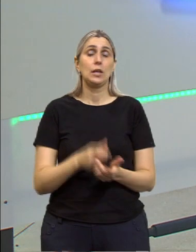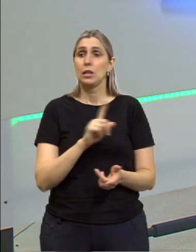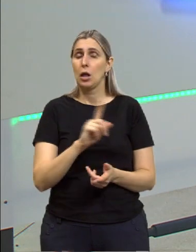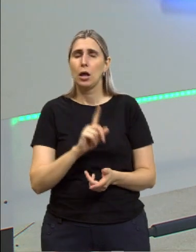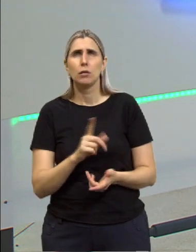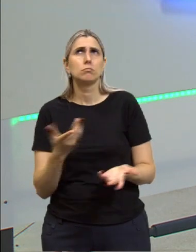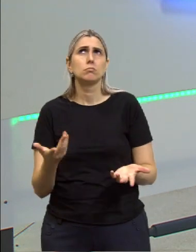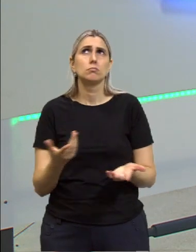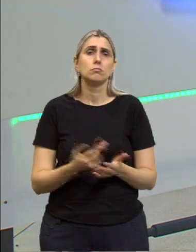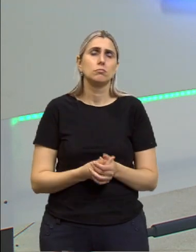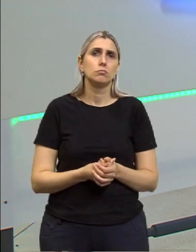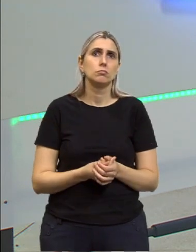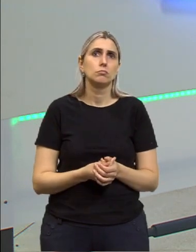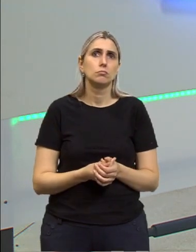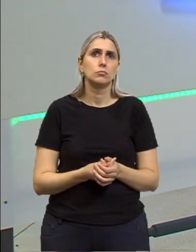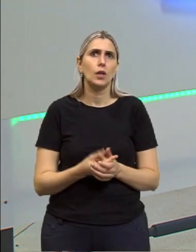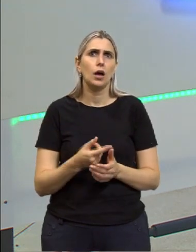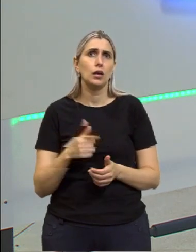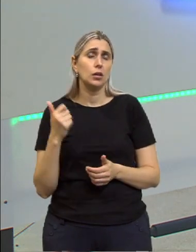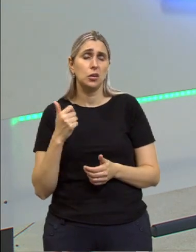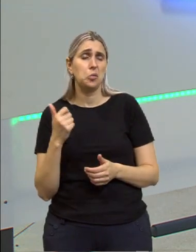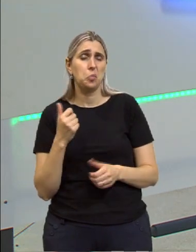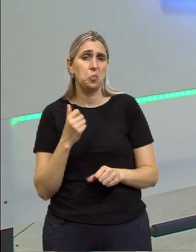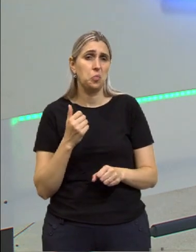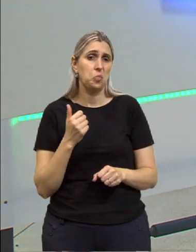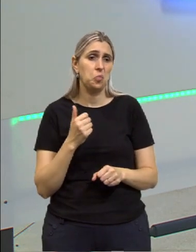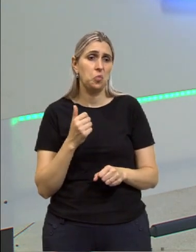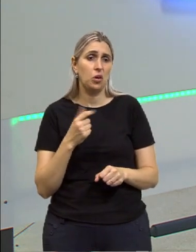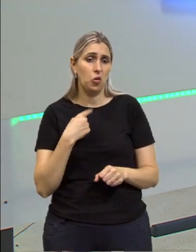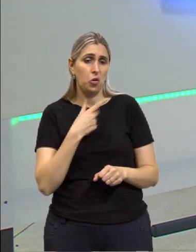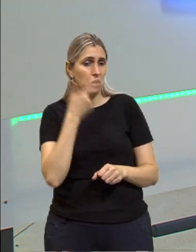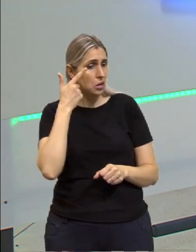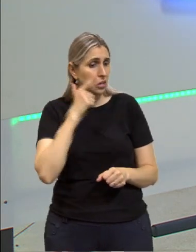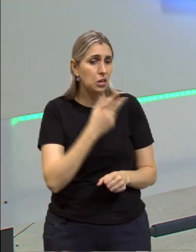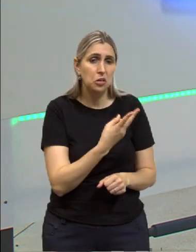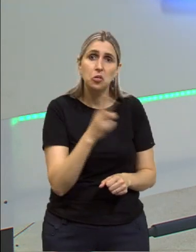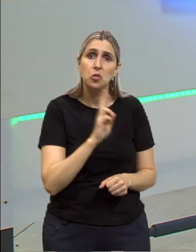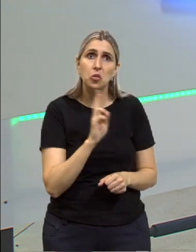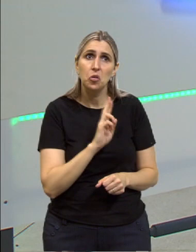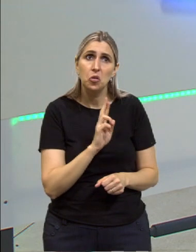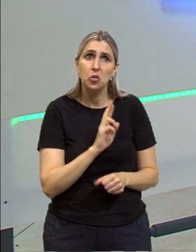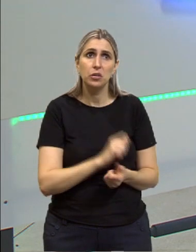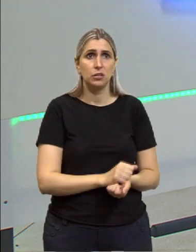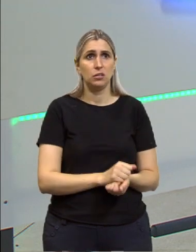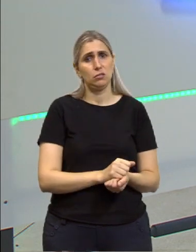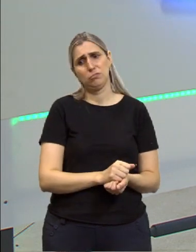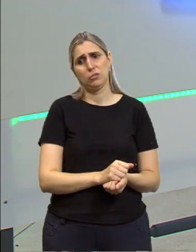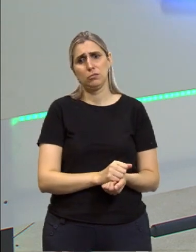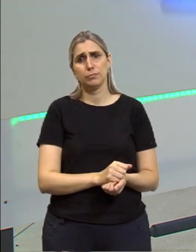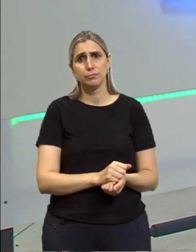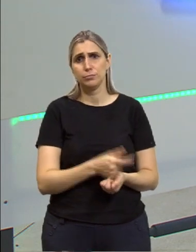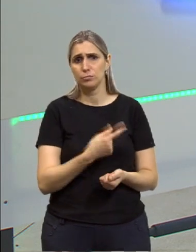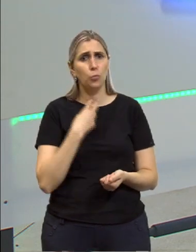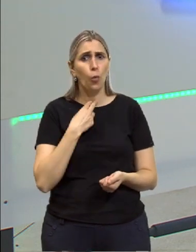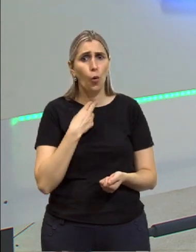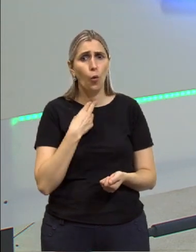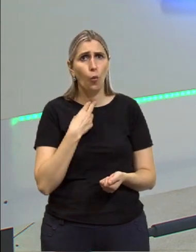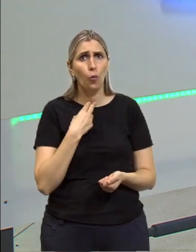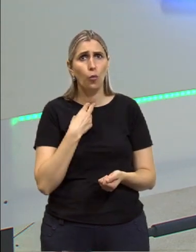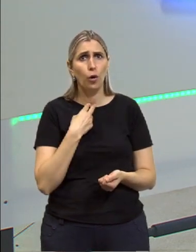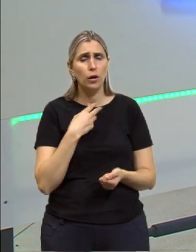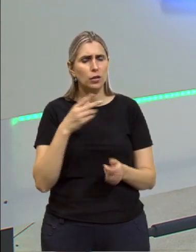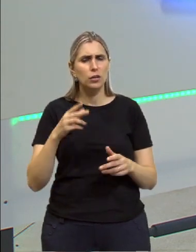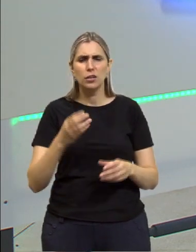a pensar, se deu mal o sujeito, olha aqui, ganhei dois pilas. Você se queimar por dois pilas, que vida